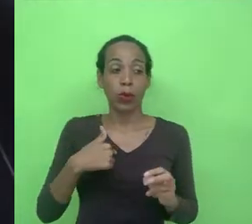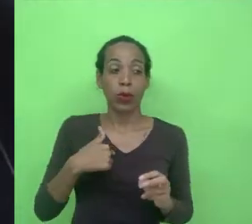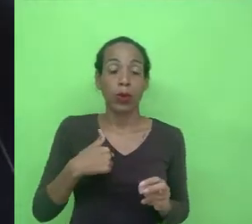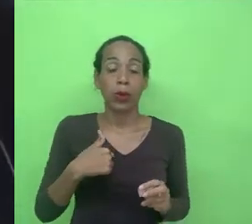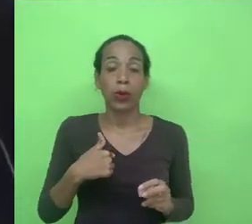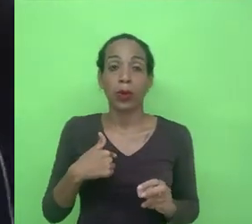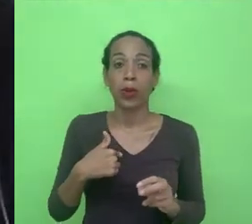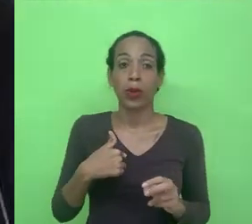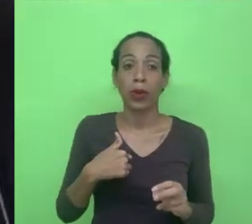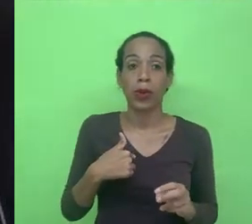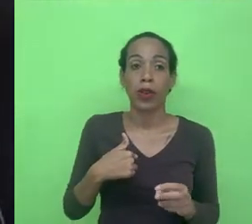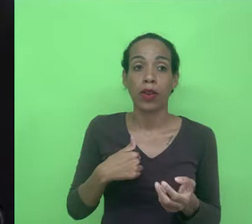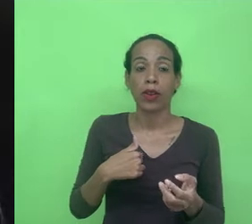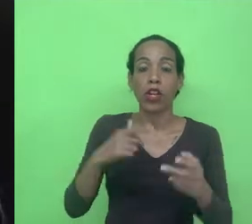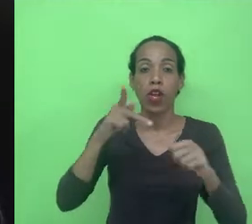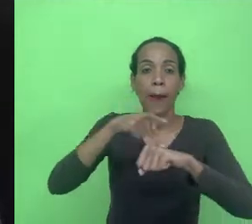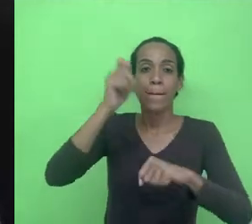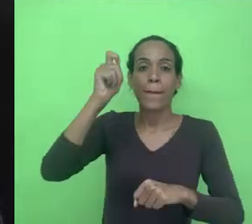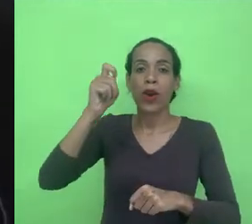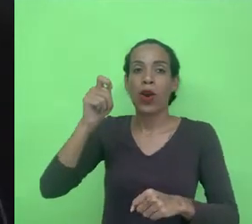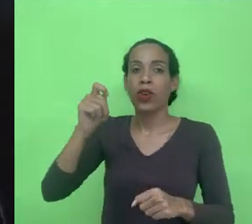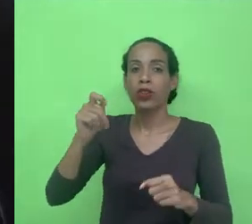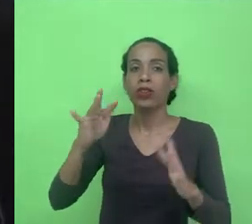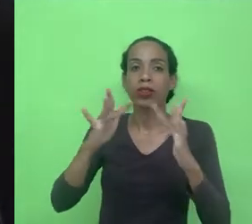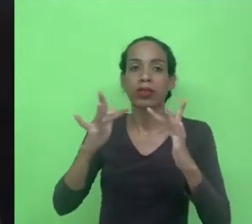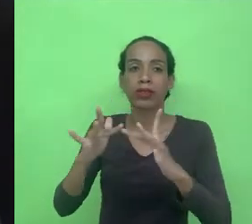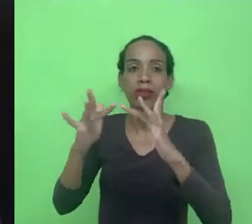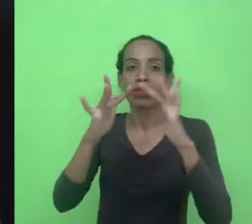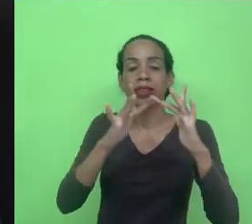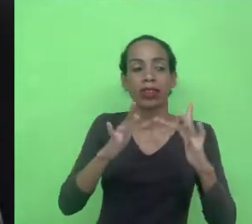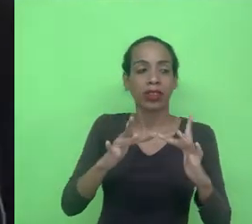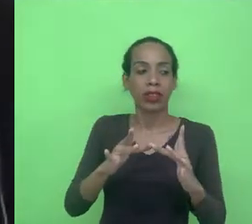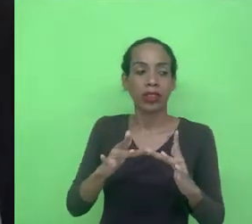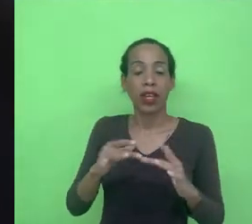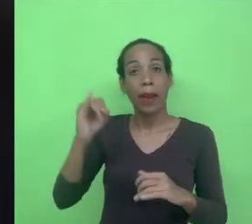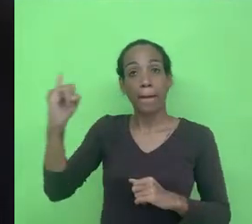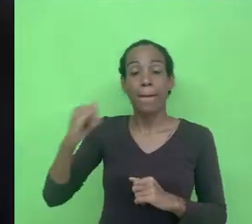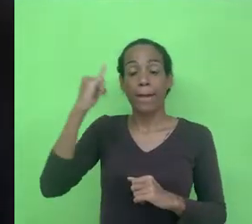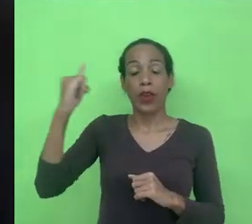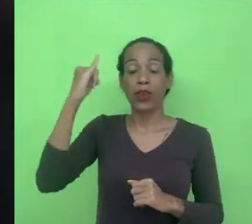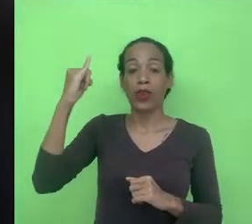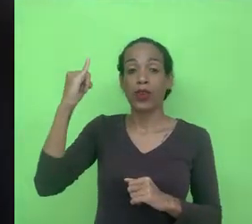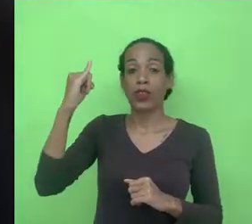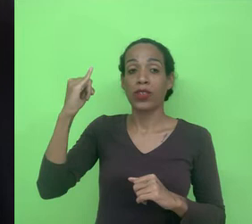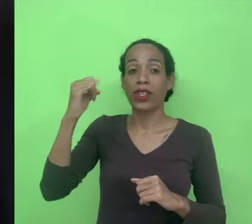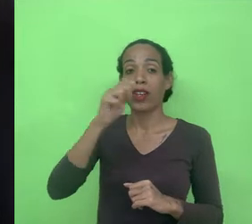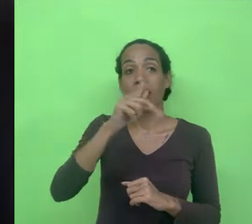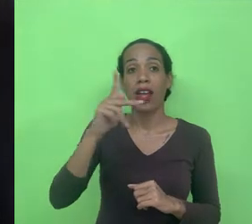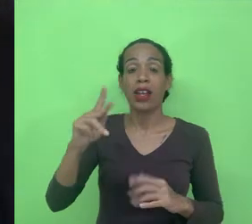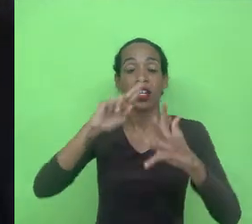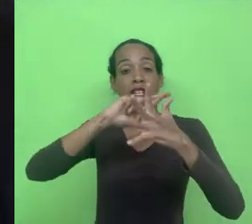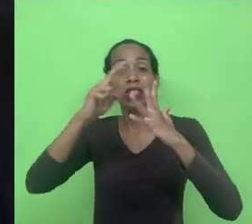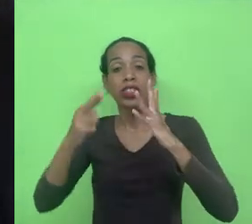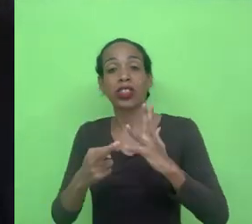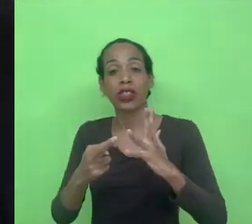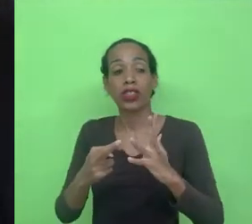monografia de pós-graduação em relações internacionais foi a importância das plataformas de redes sociais e a